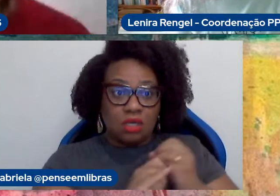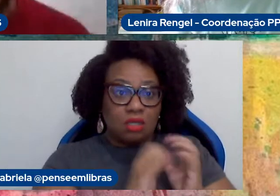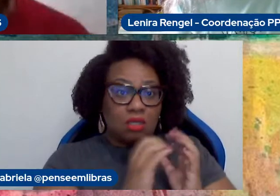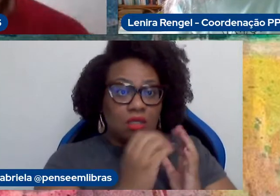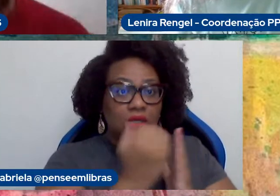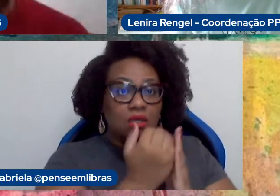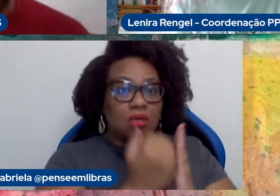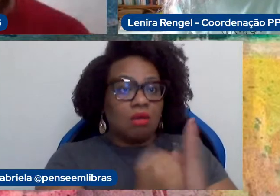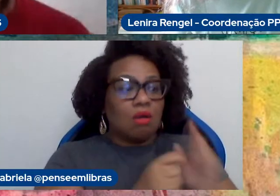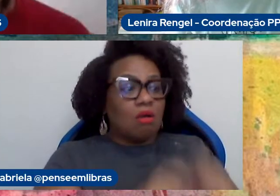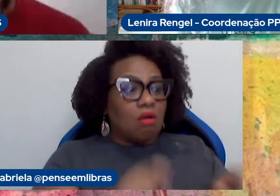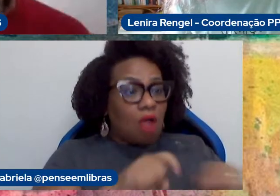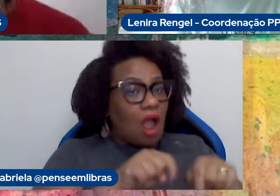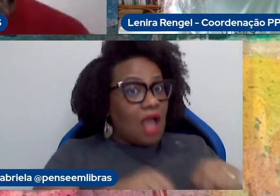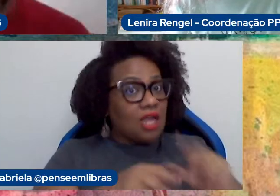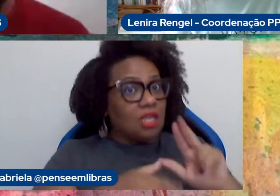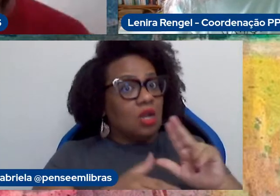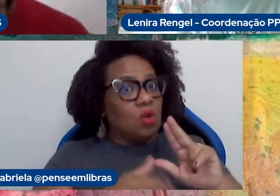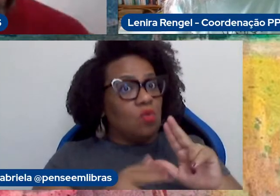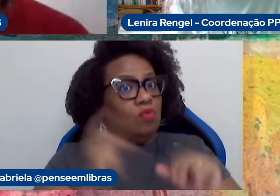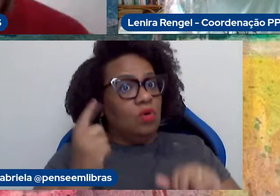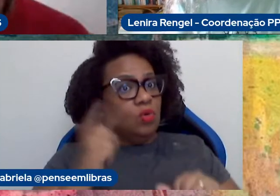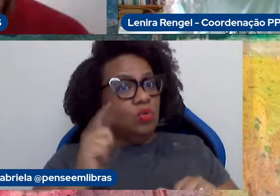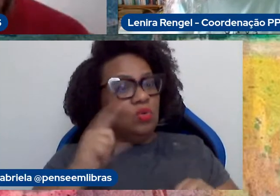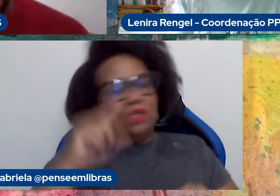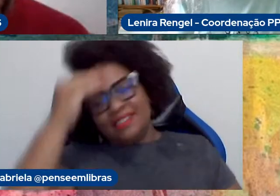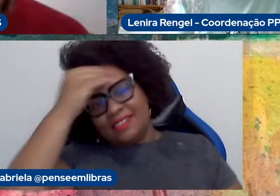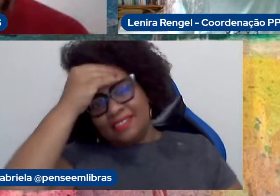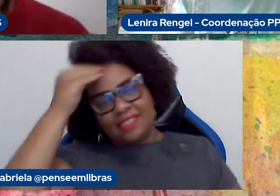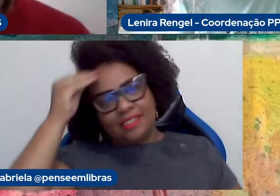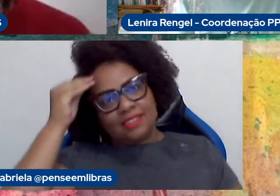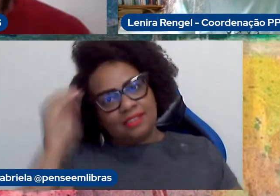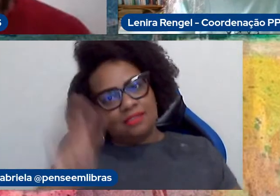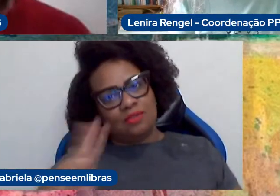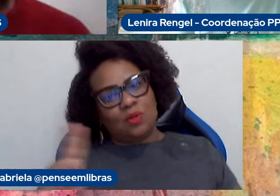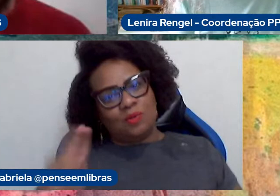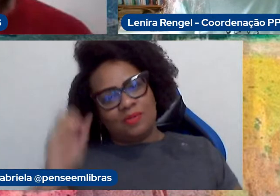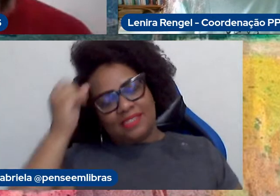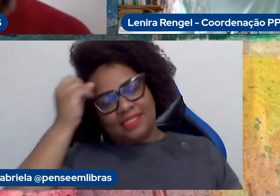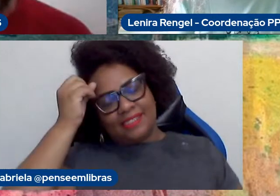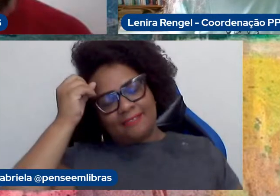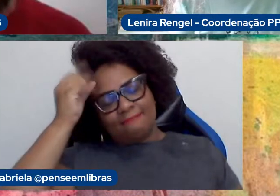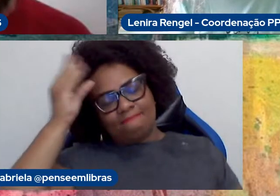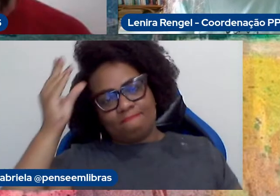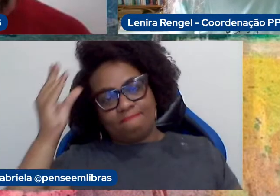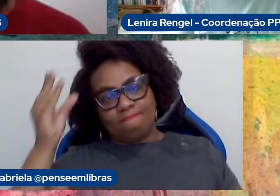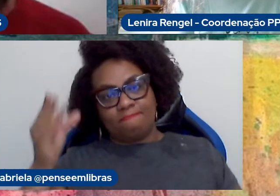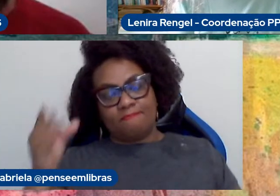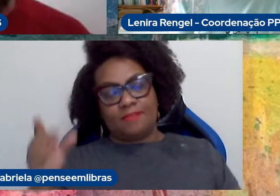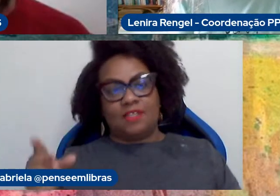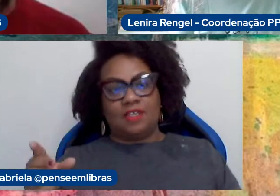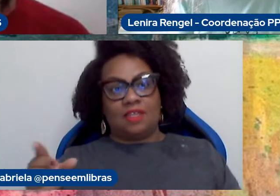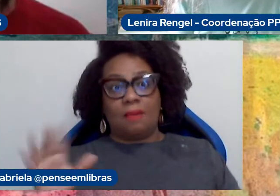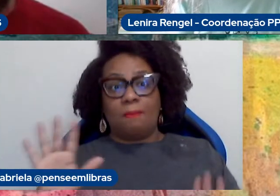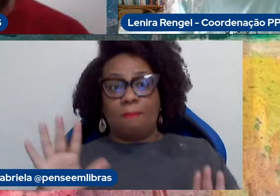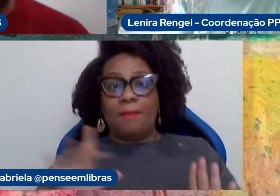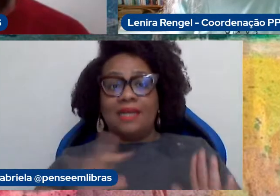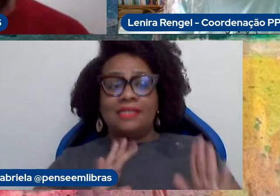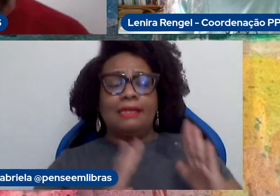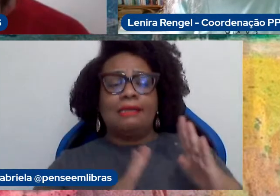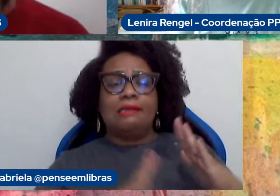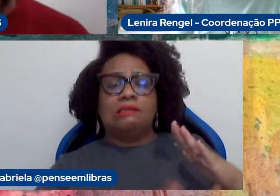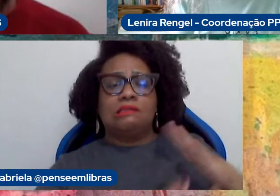pessoal de fisioterapia, me esqueci o nome, mas eles têm uma limitação de ser em,